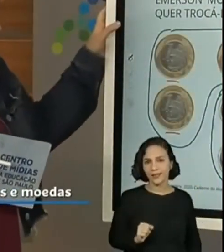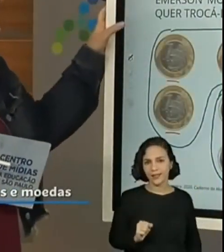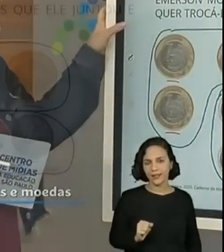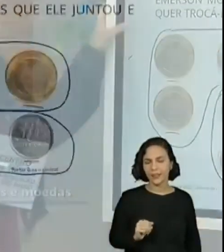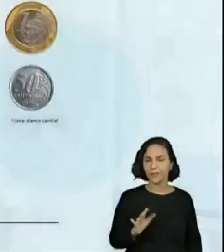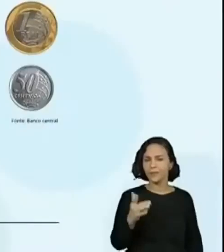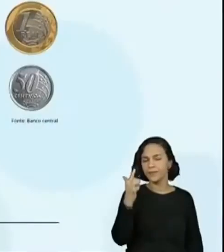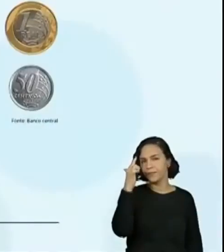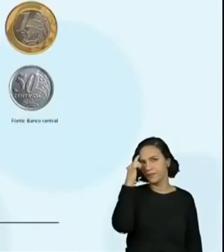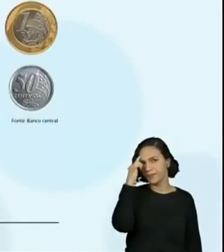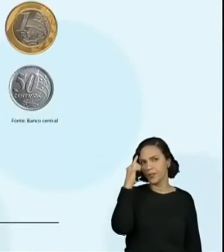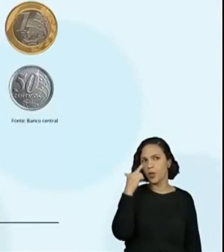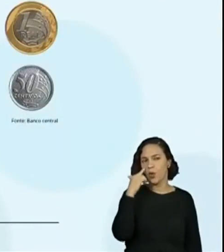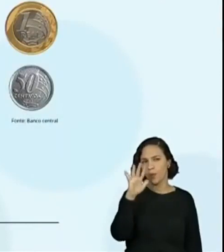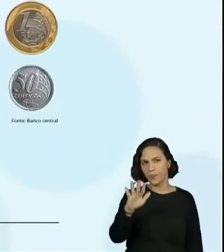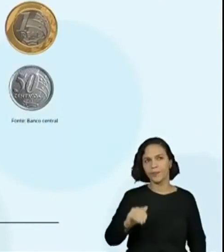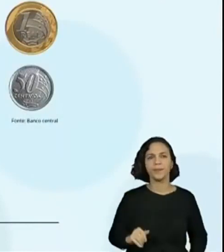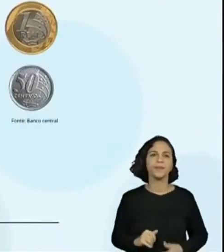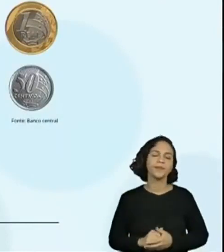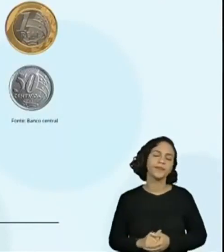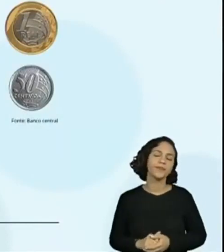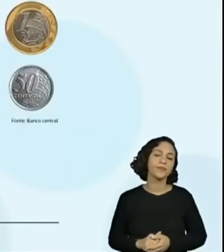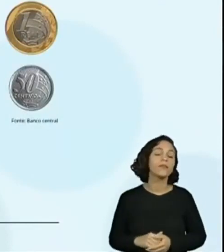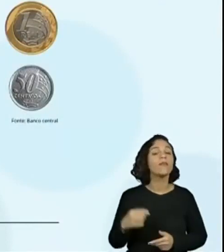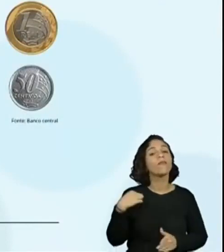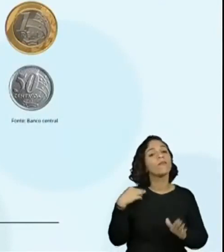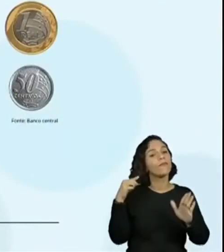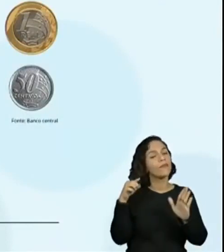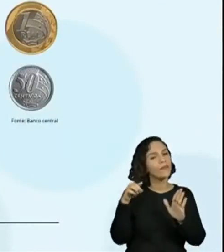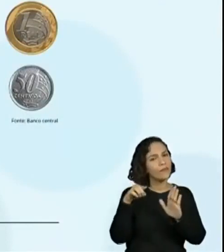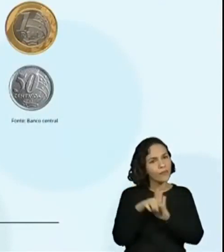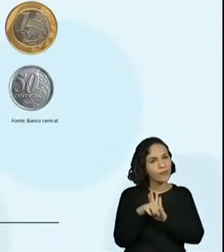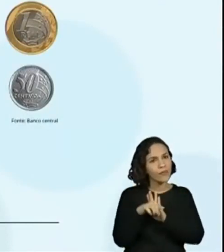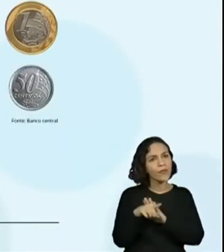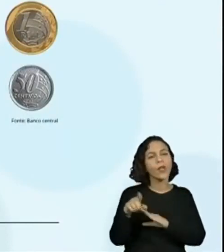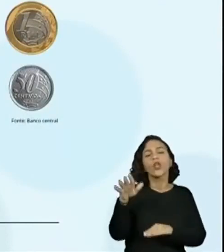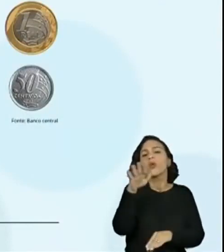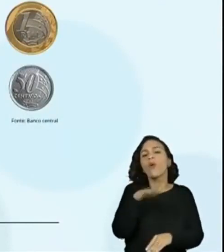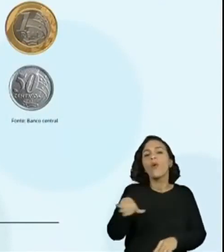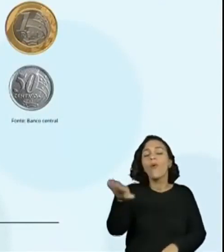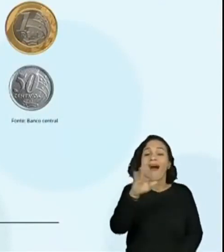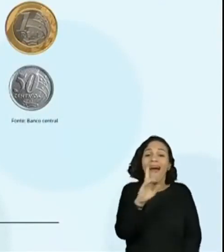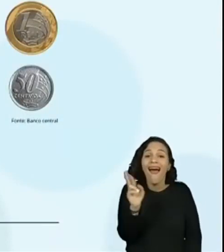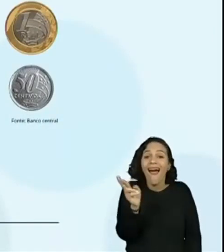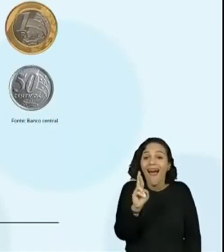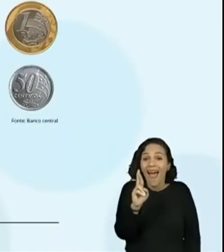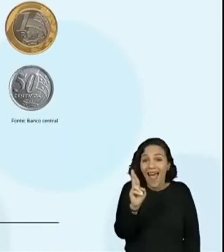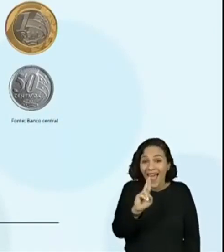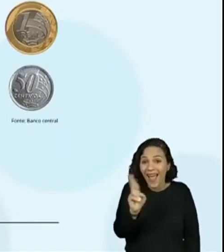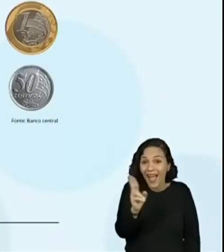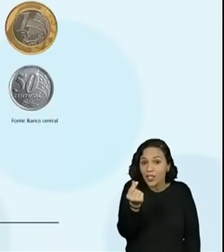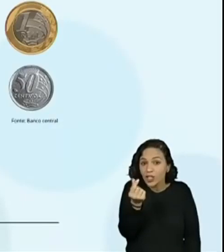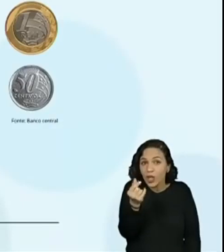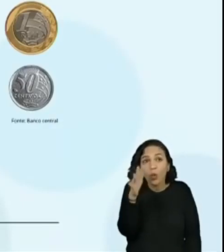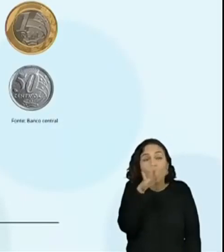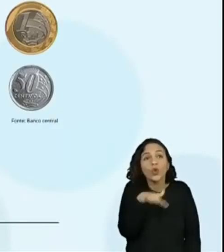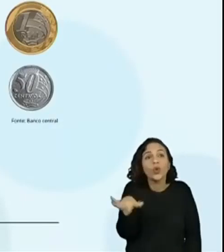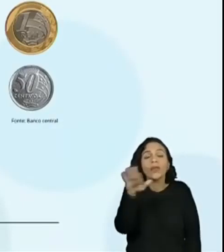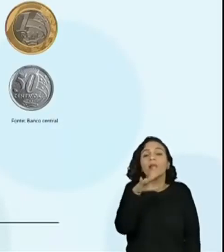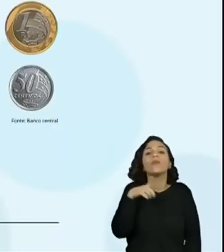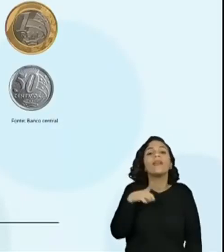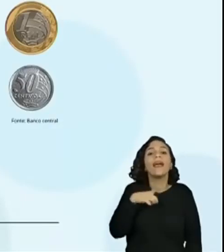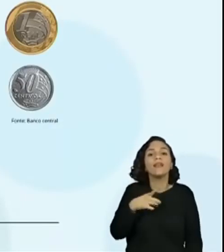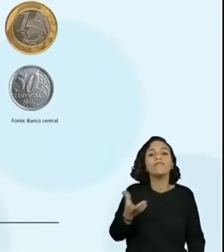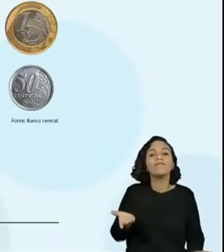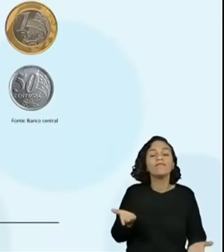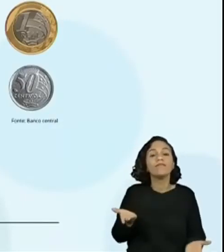pensar devagar aqui. Quantos reais o Emerson juntou? Ah, importante. Será que as crianças